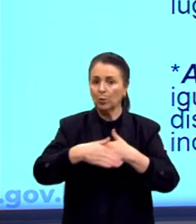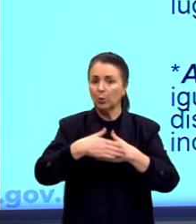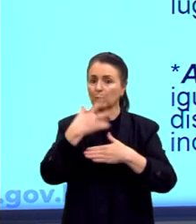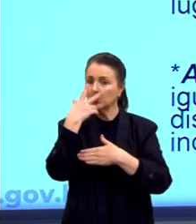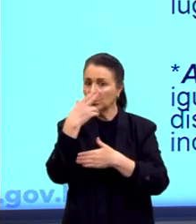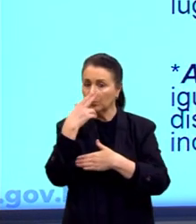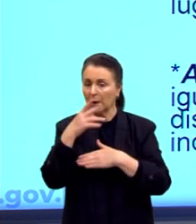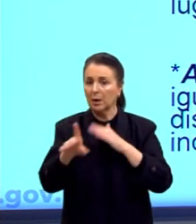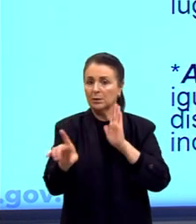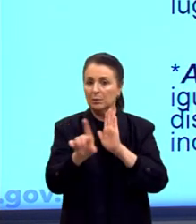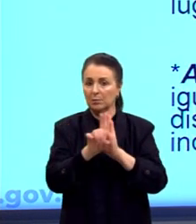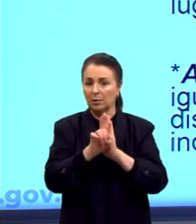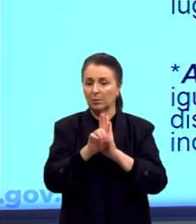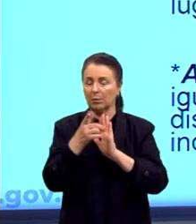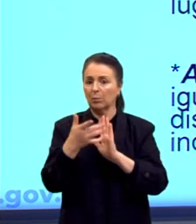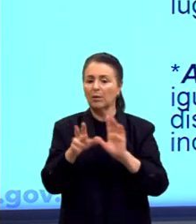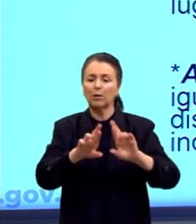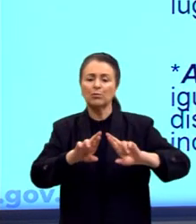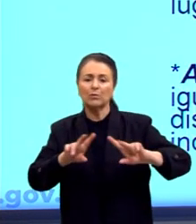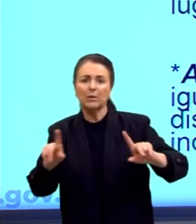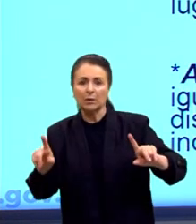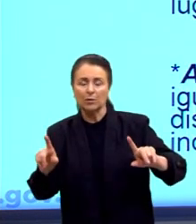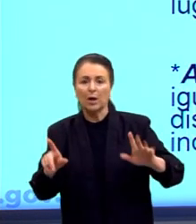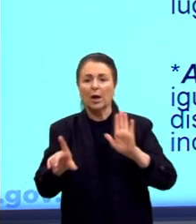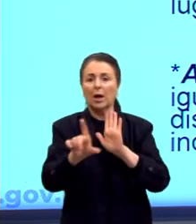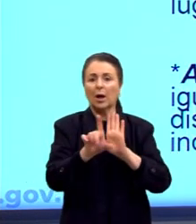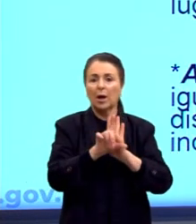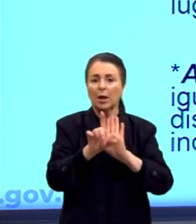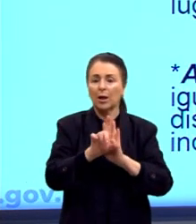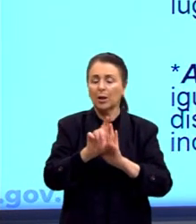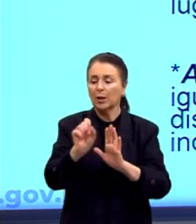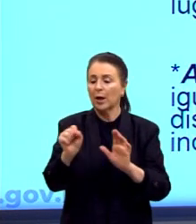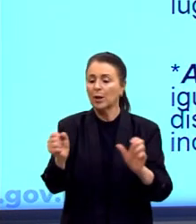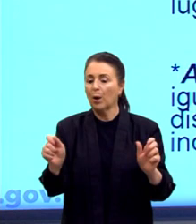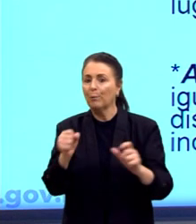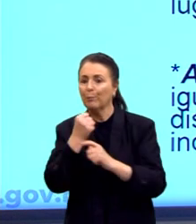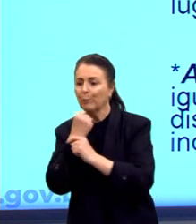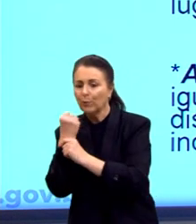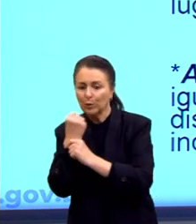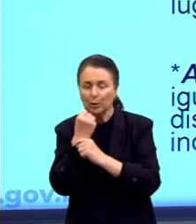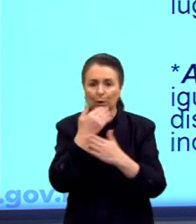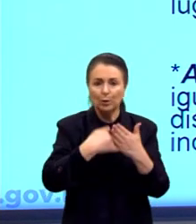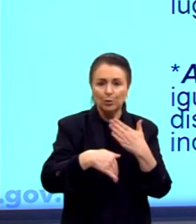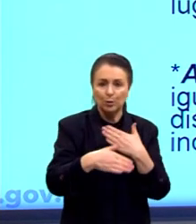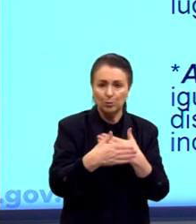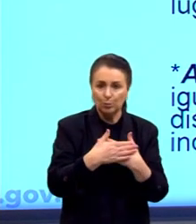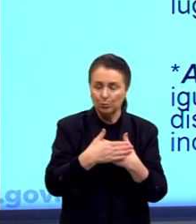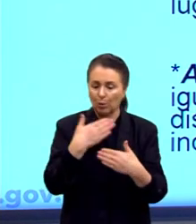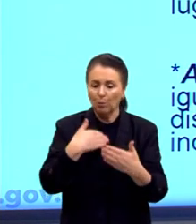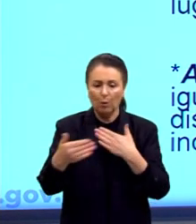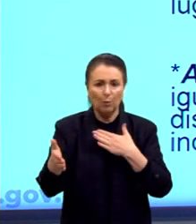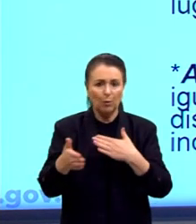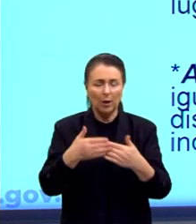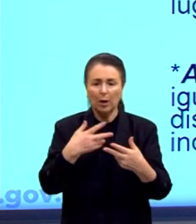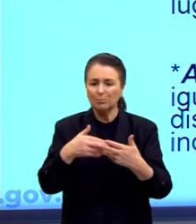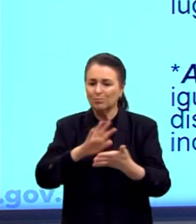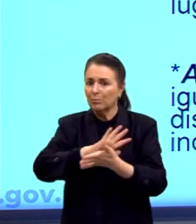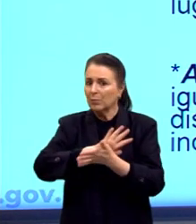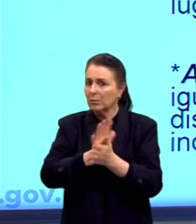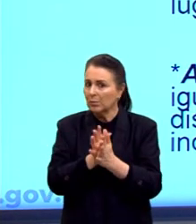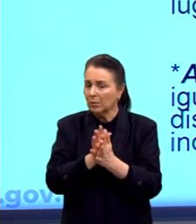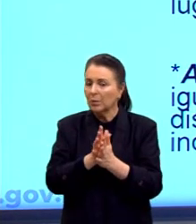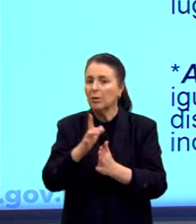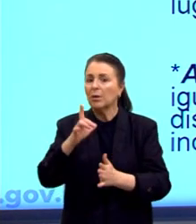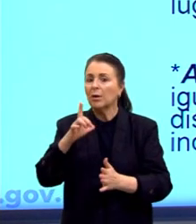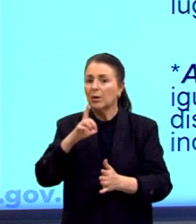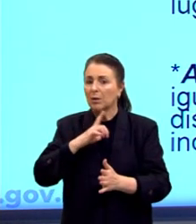distinção, têm direito à igual proteção da lei. Todos têm direito à proteção igual contra qualquer discriminação que